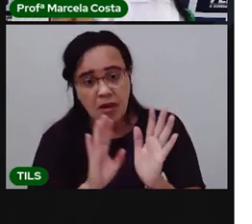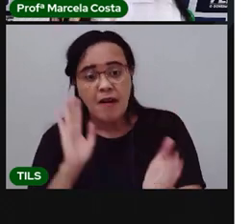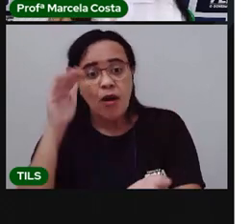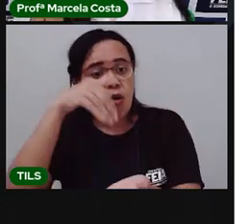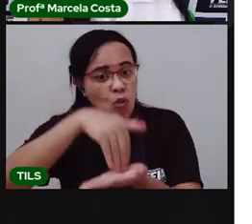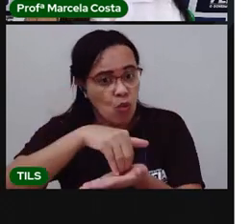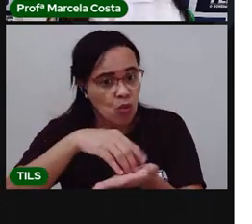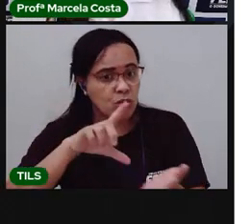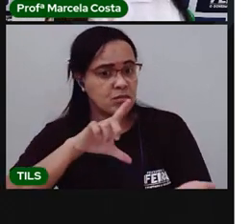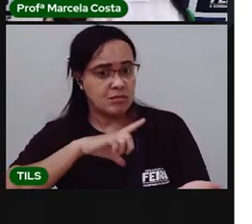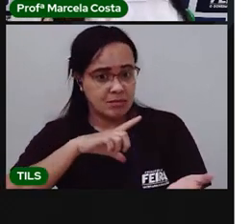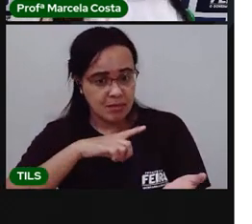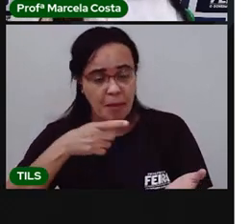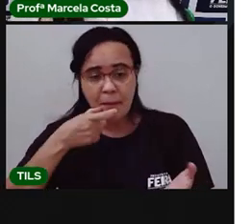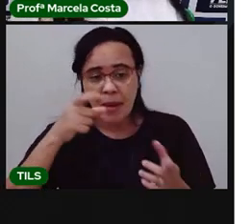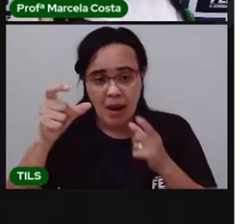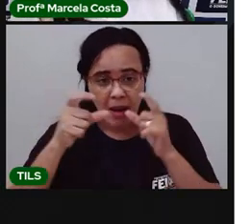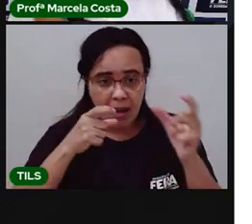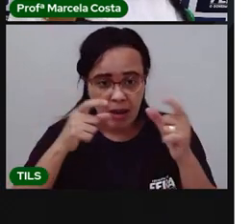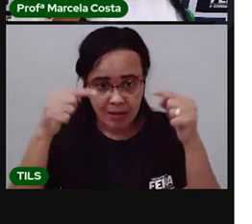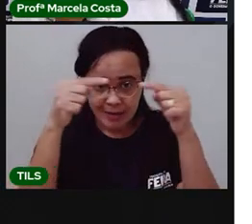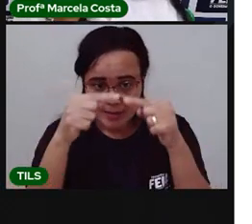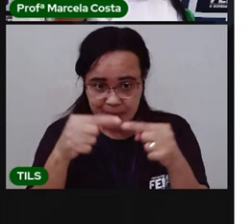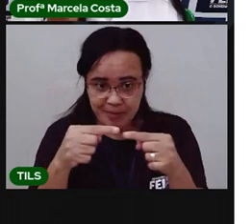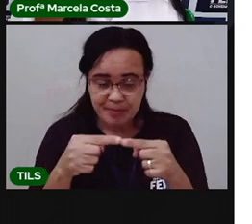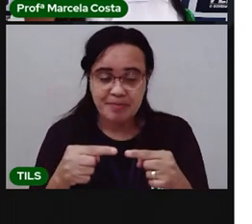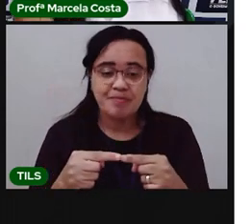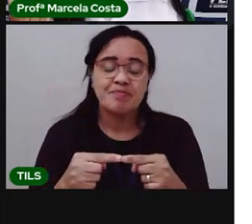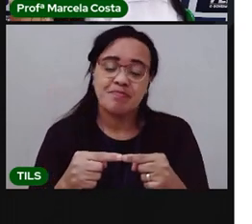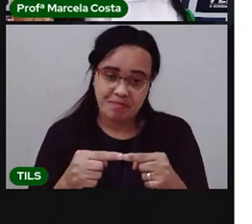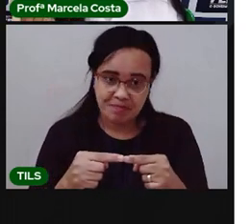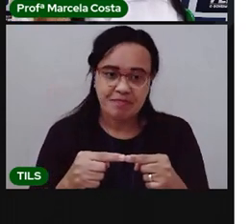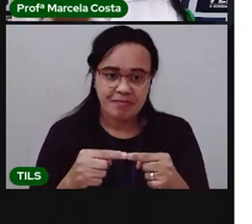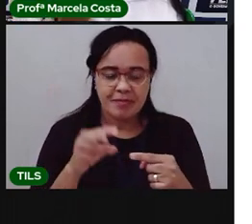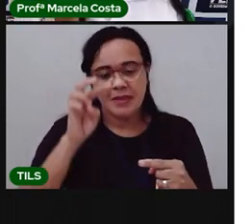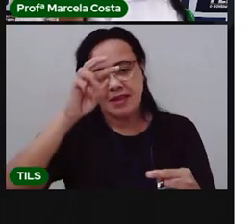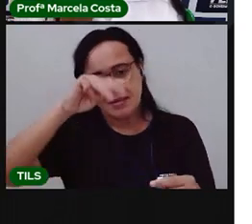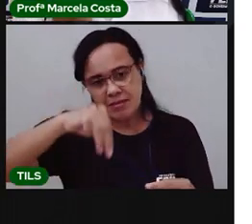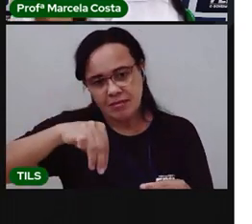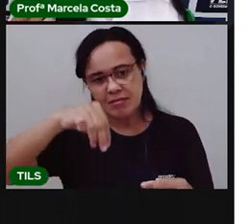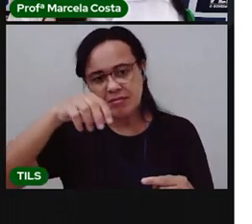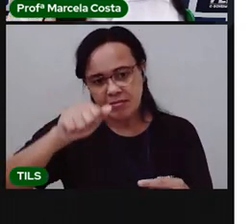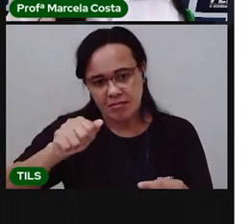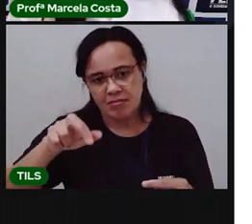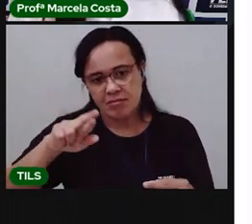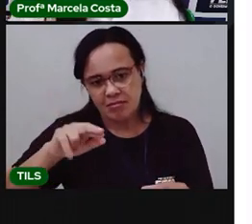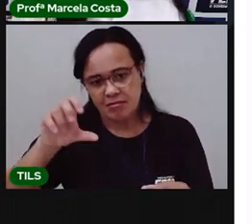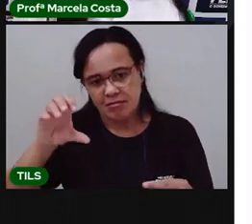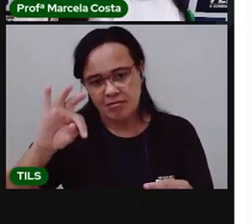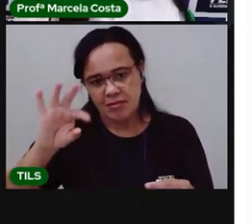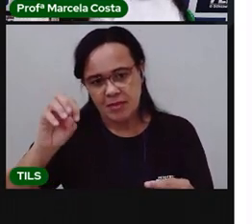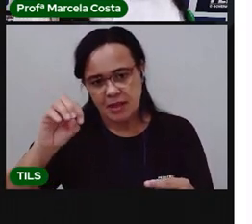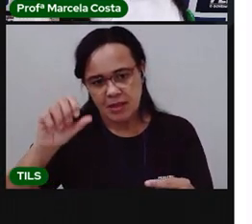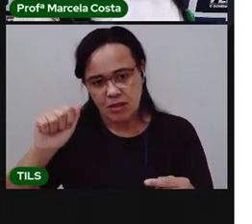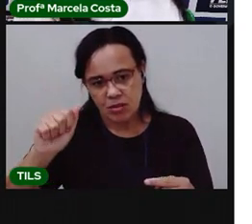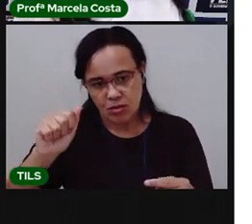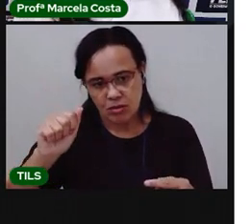É o som do final das palavras. Maricota, rota. Olha o ota. Aí.